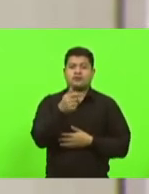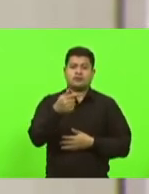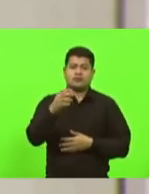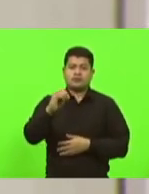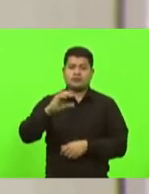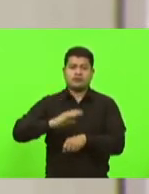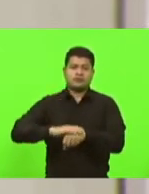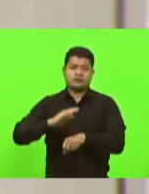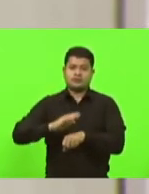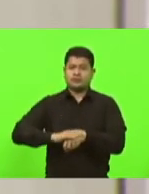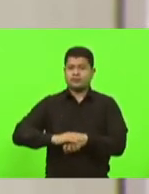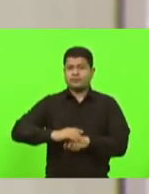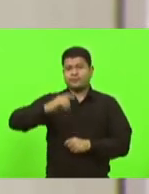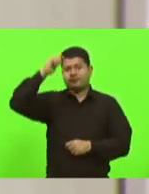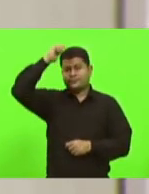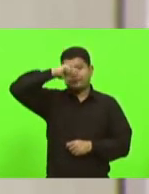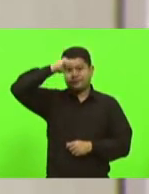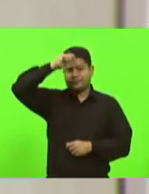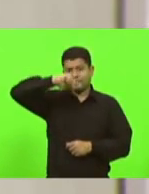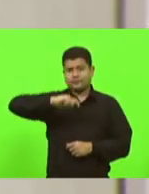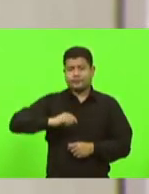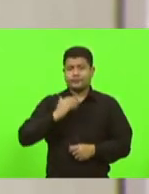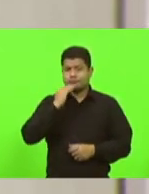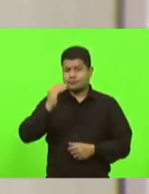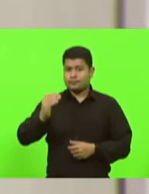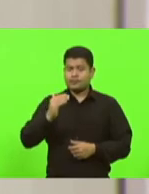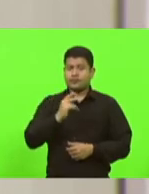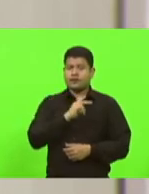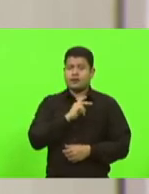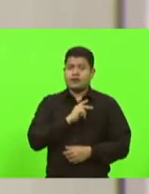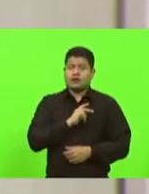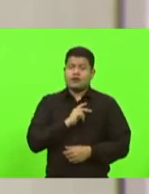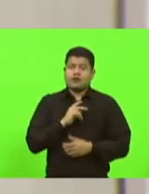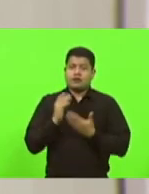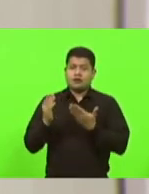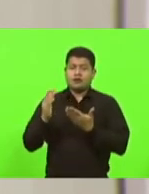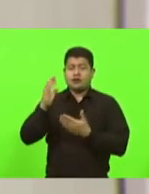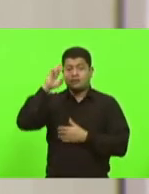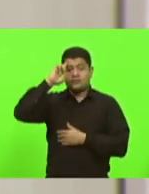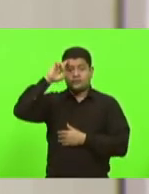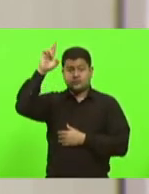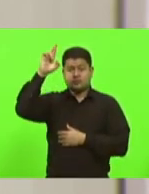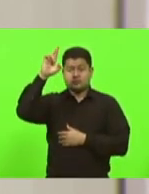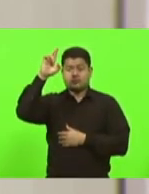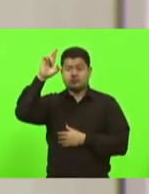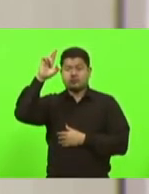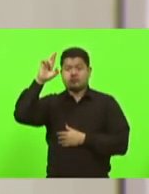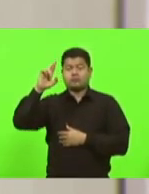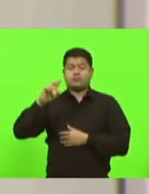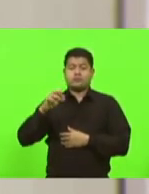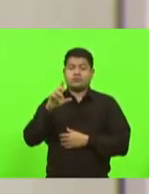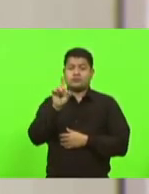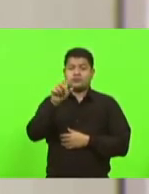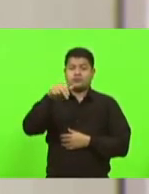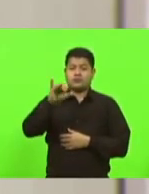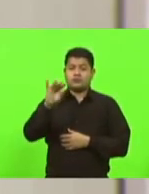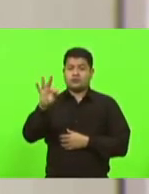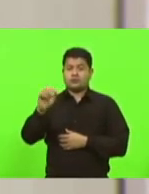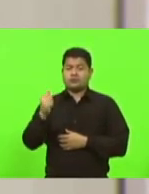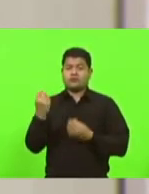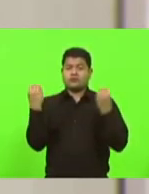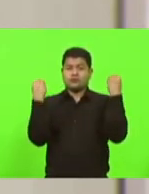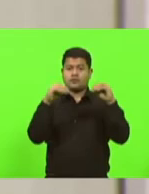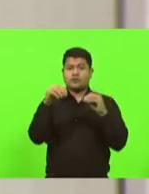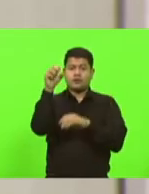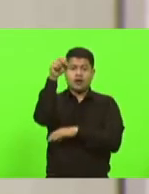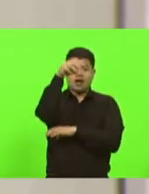deputado Maurício Scudilac, apelando à superintendente do DENIT pela colocação de iluminação dos trevos da BR